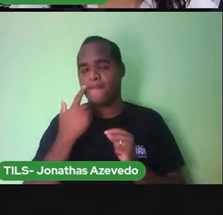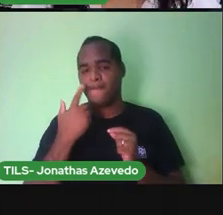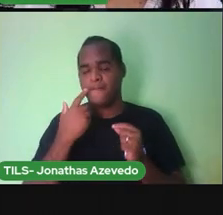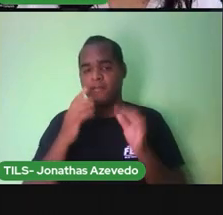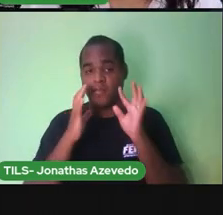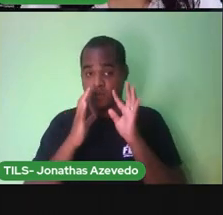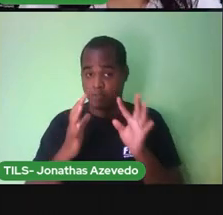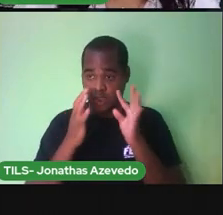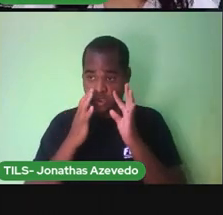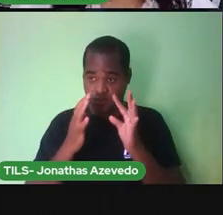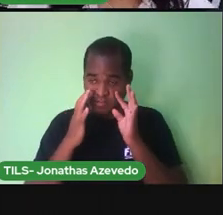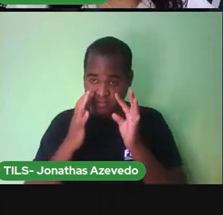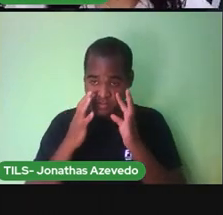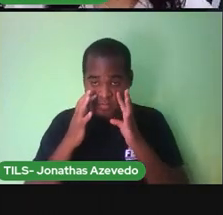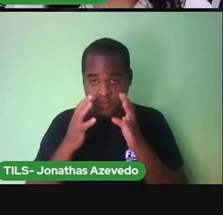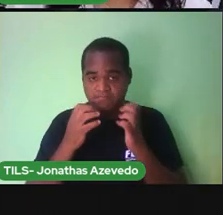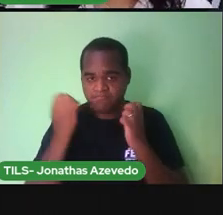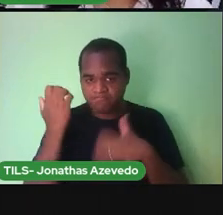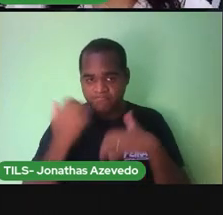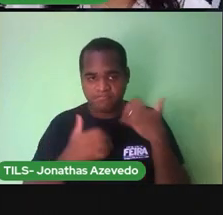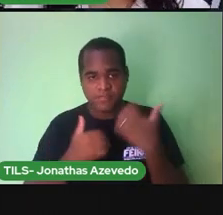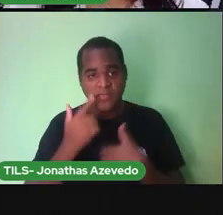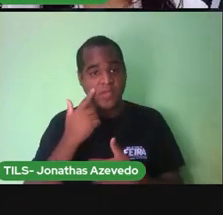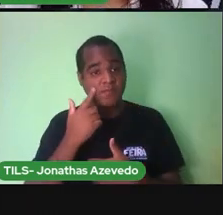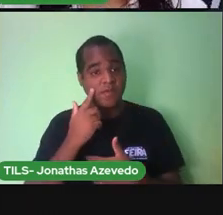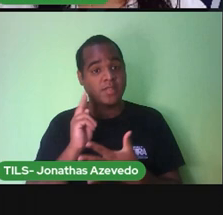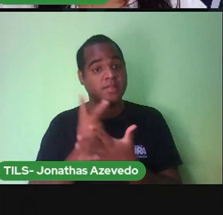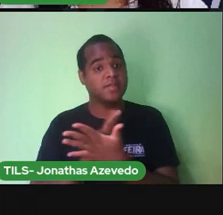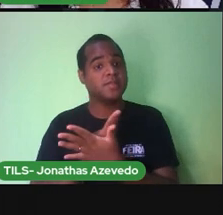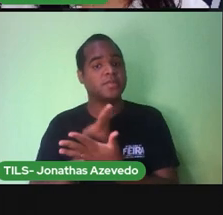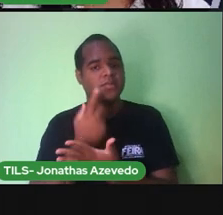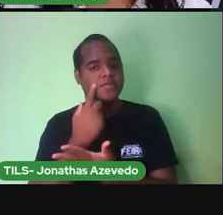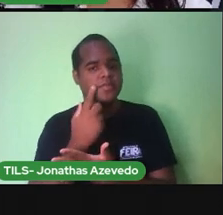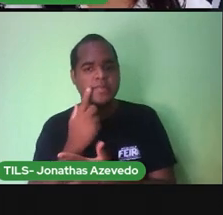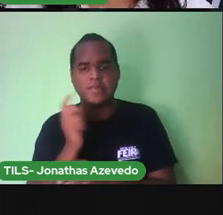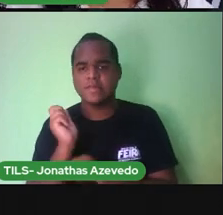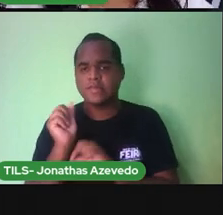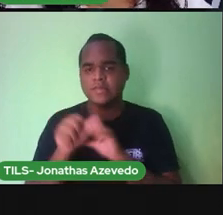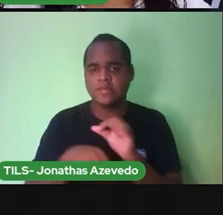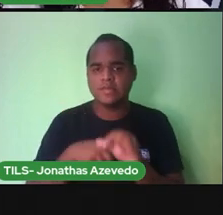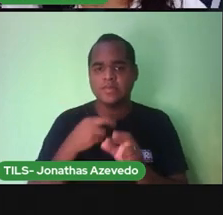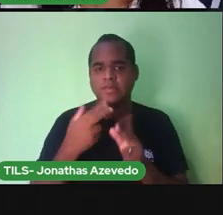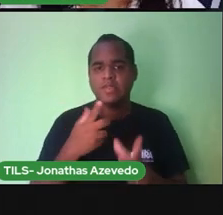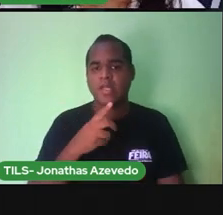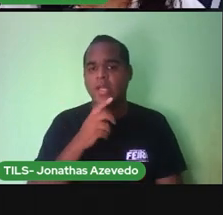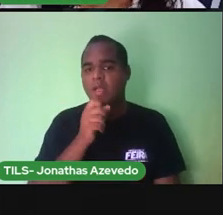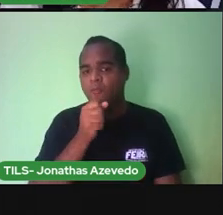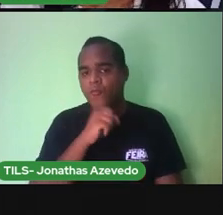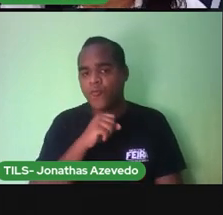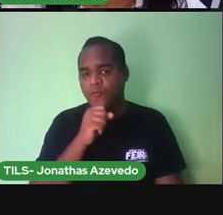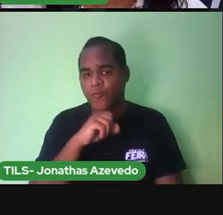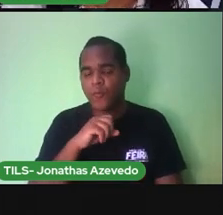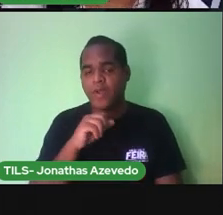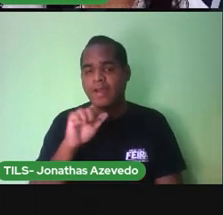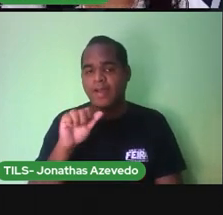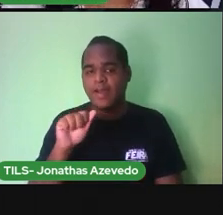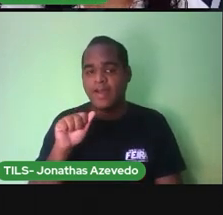E primeiro Você vai corrigir Junto com a própria Porque aí Onde tem avô Tem letra A